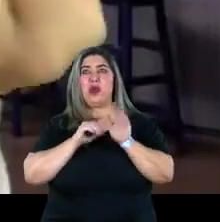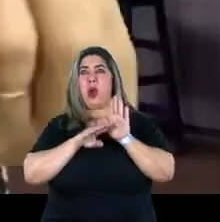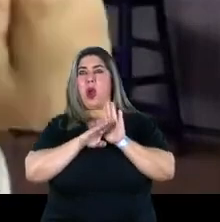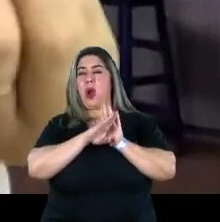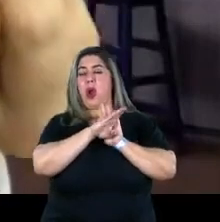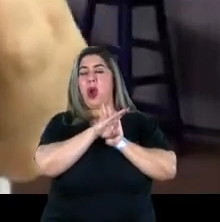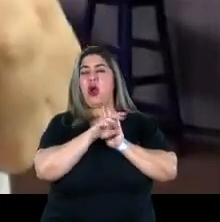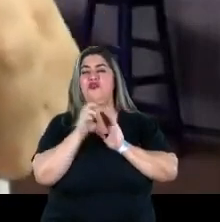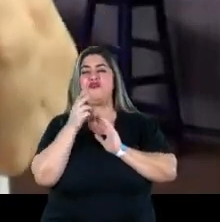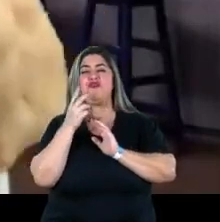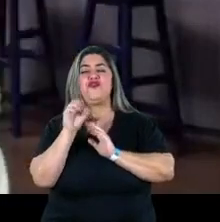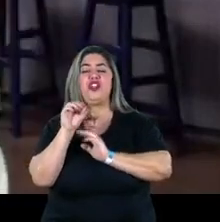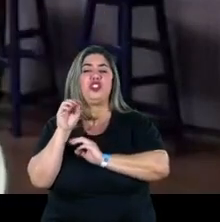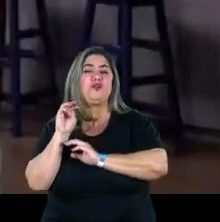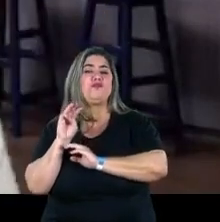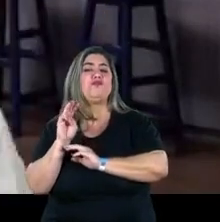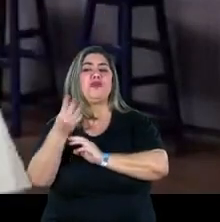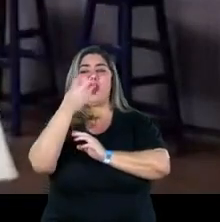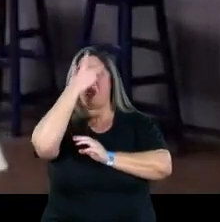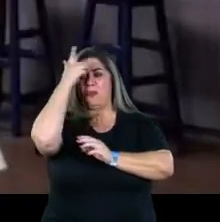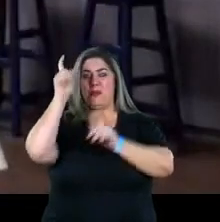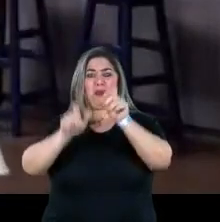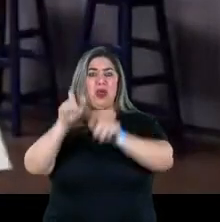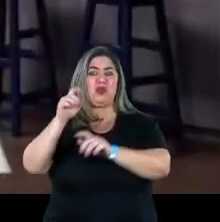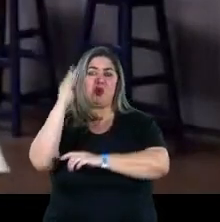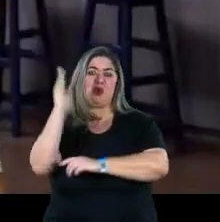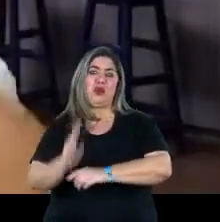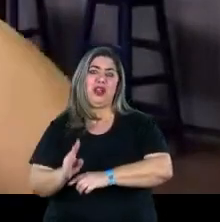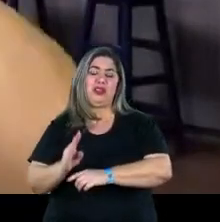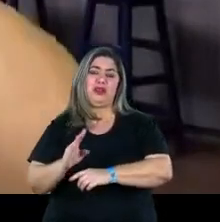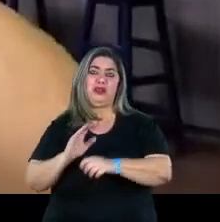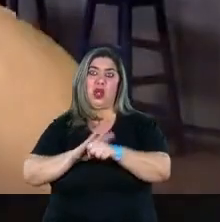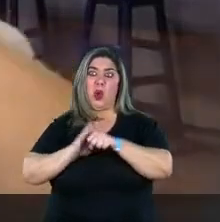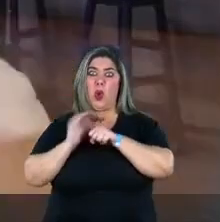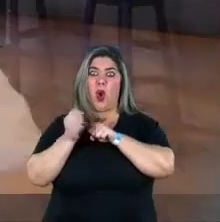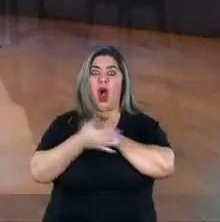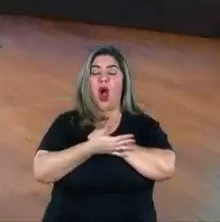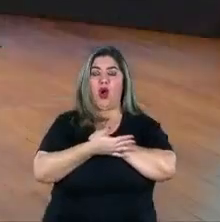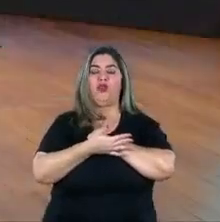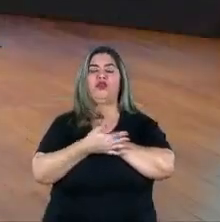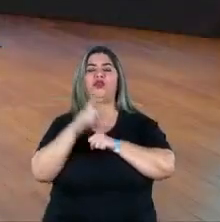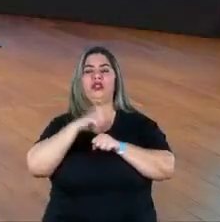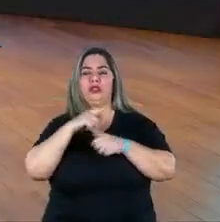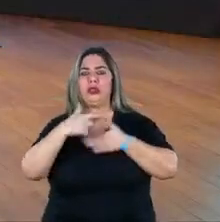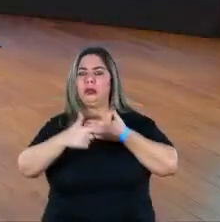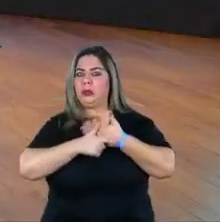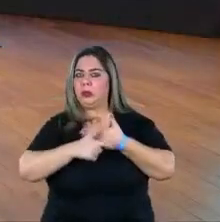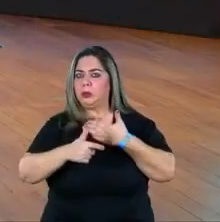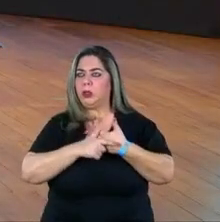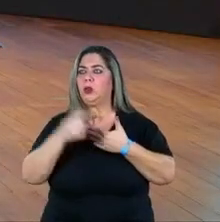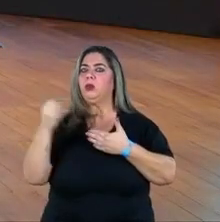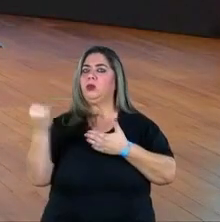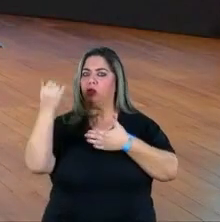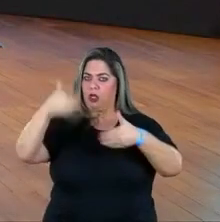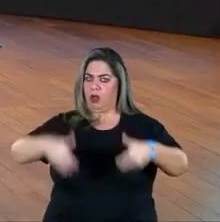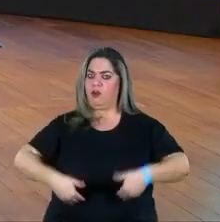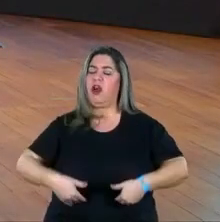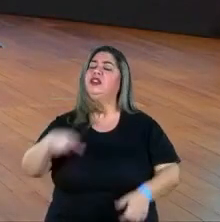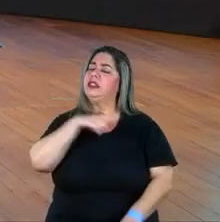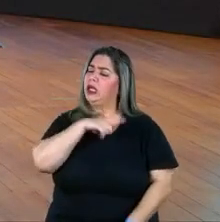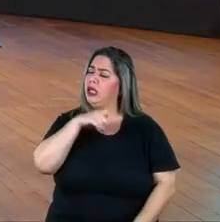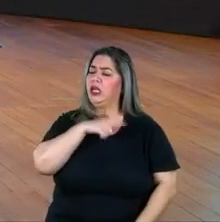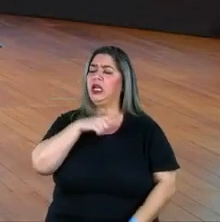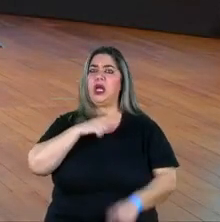mais de 20 milhões de brasileiros. Então, a Covid, quando a gente fala que a Covid tem papel importante na fome, tem,